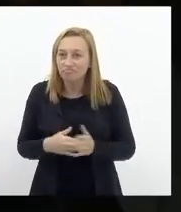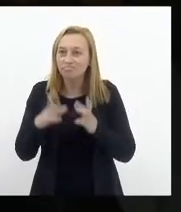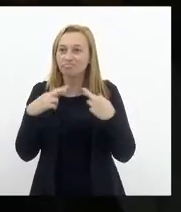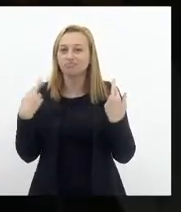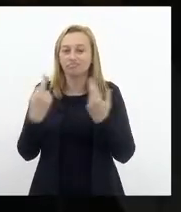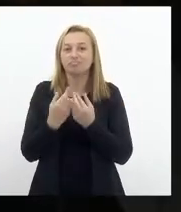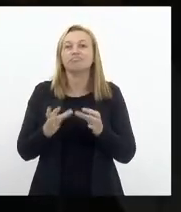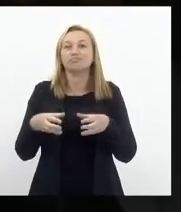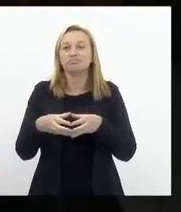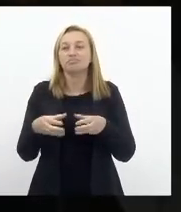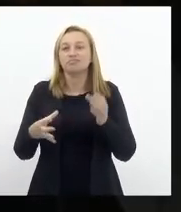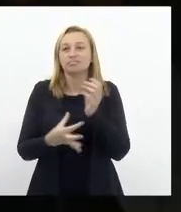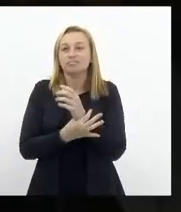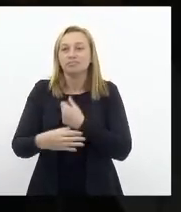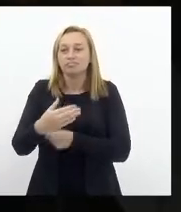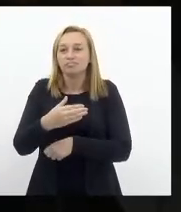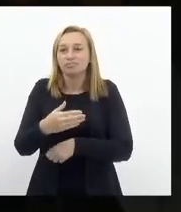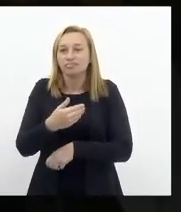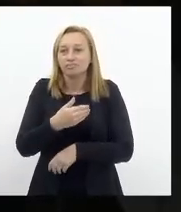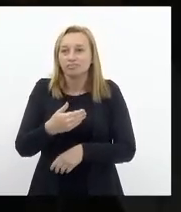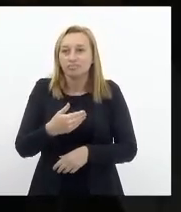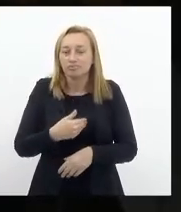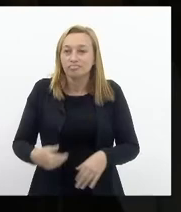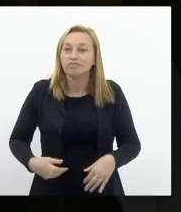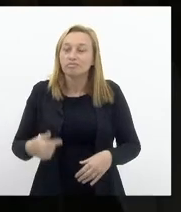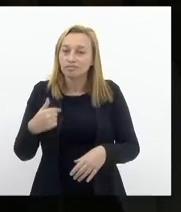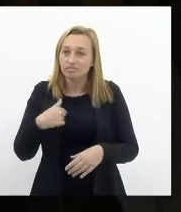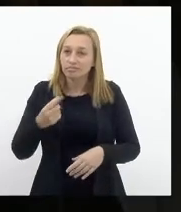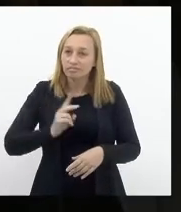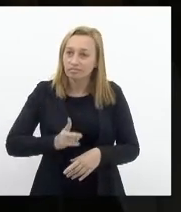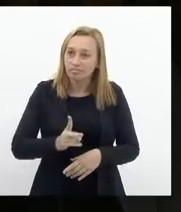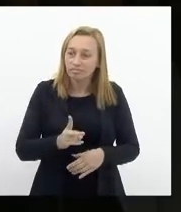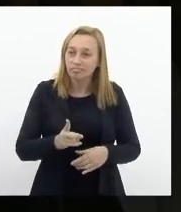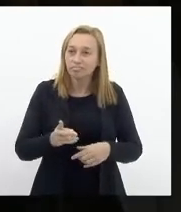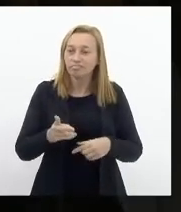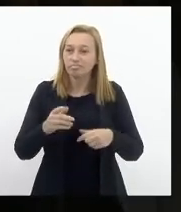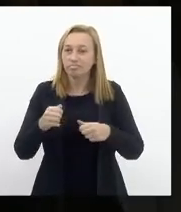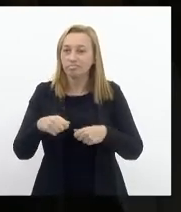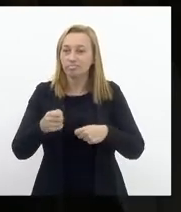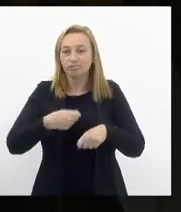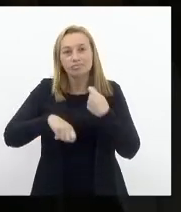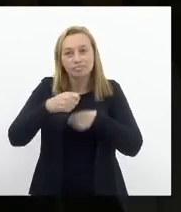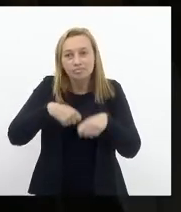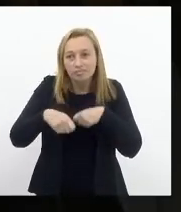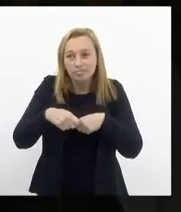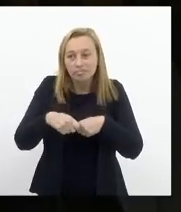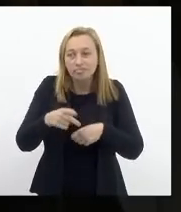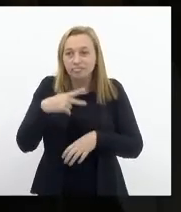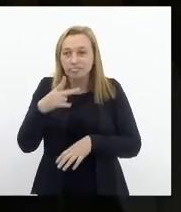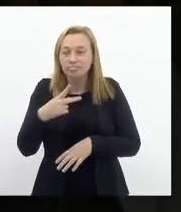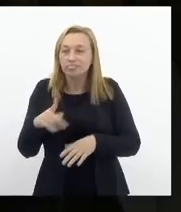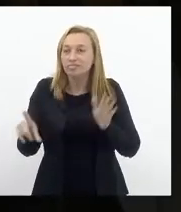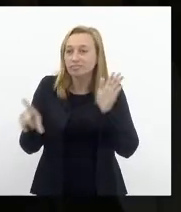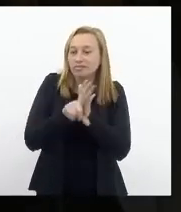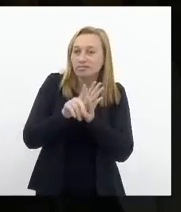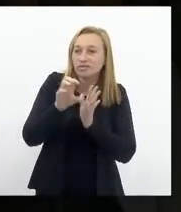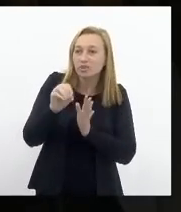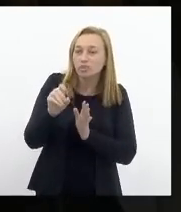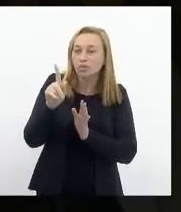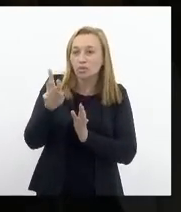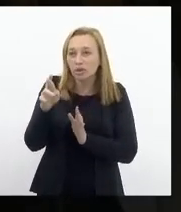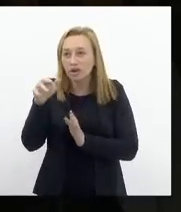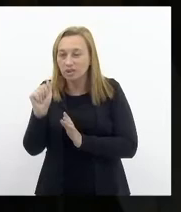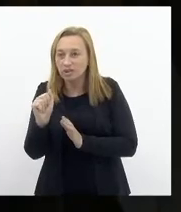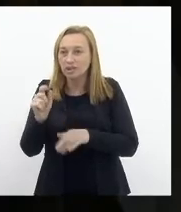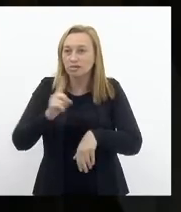da Comissão de Servidores que eu presido, onde nós instituímos um grupo de trabalho para tratar da lei orgânica, da progressão